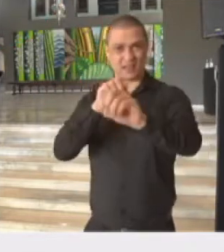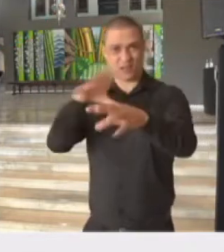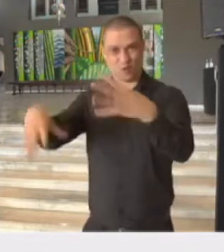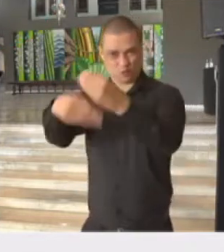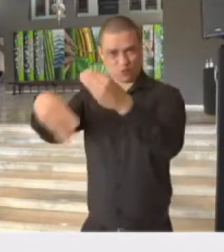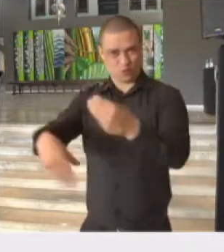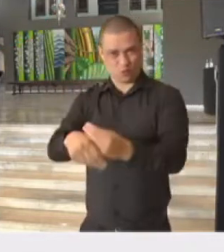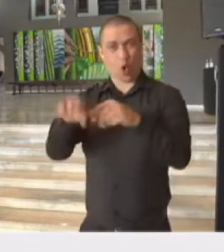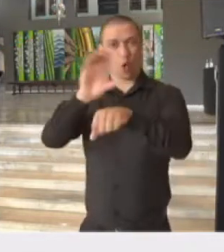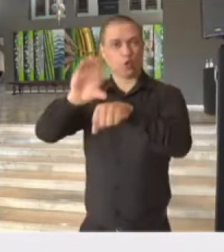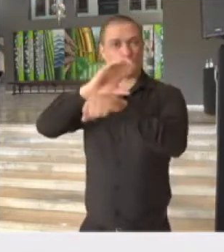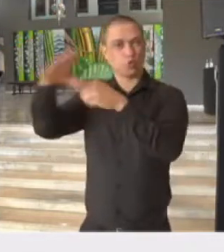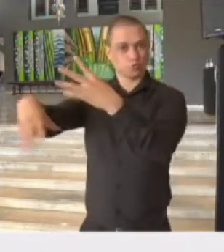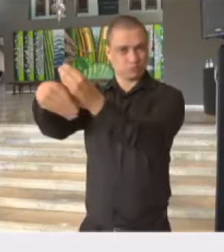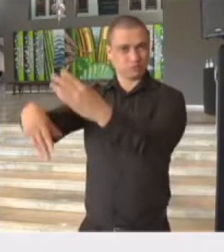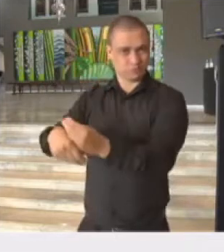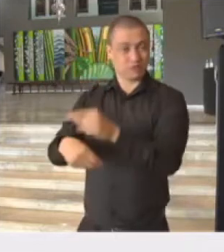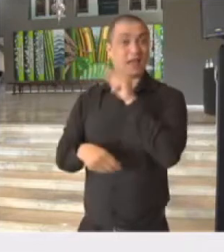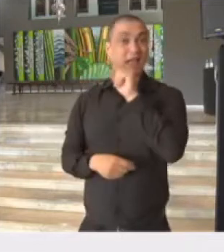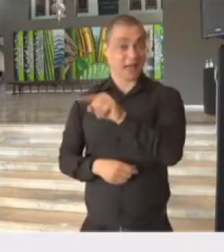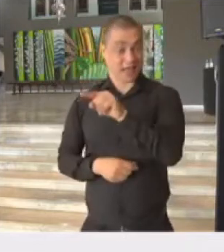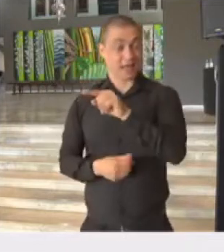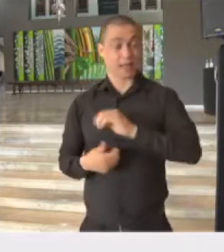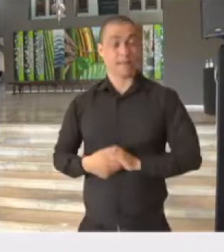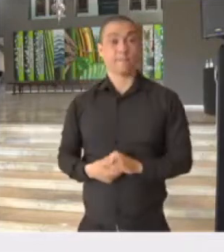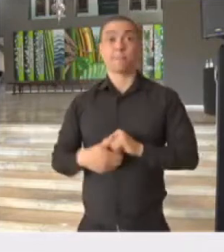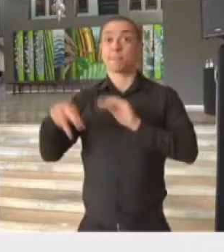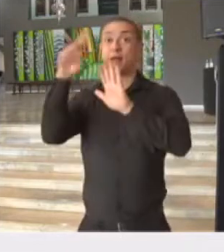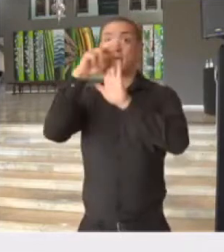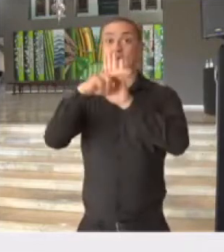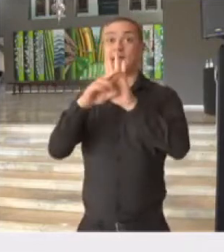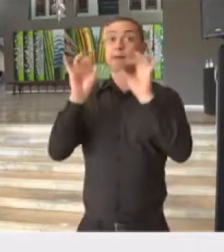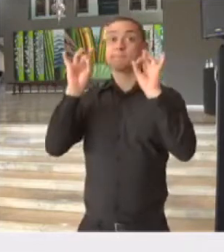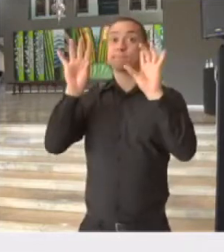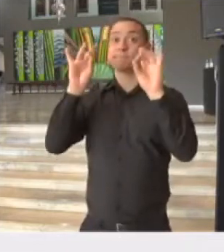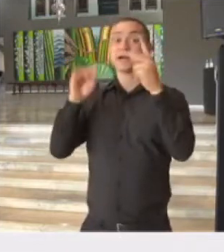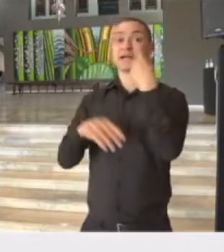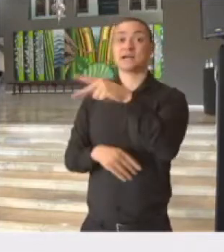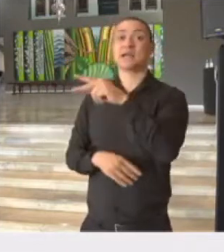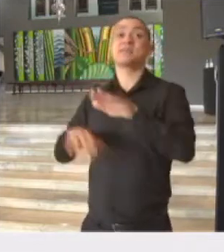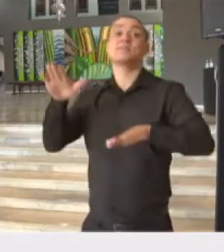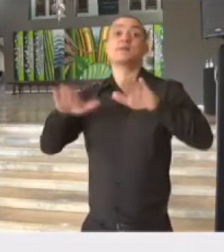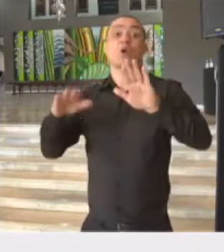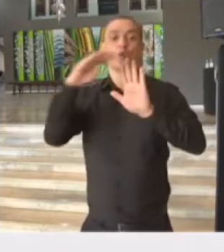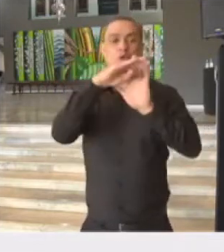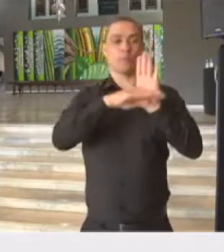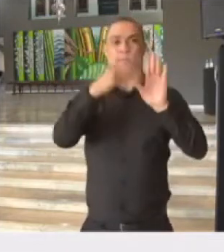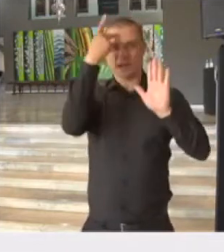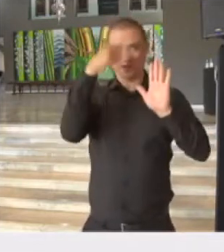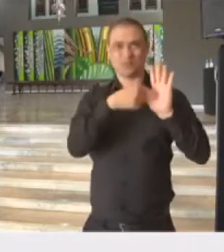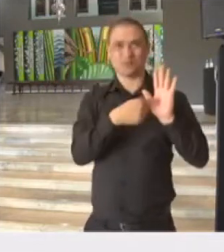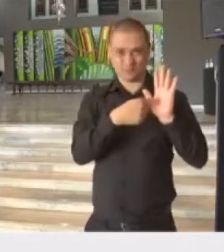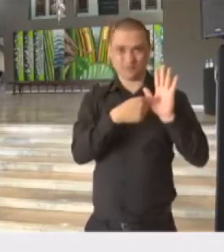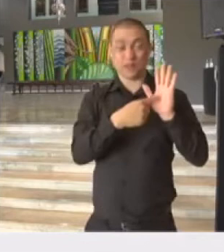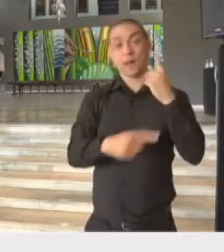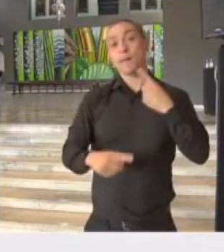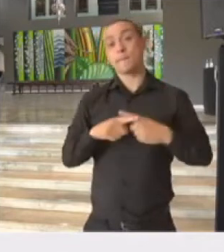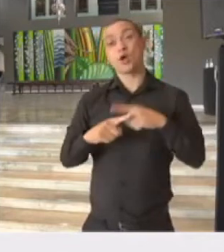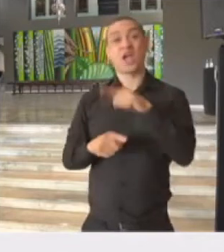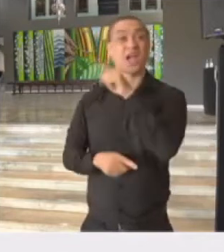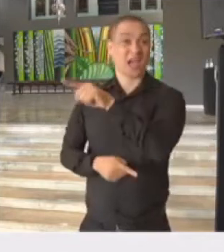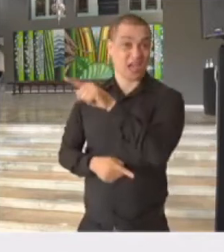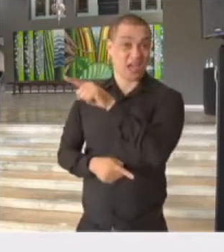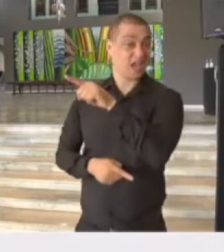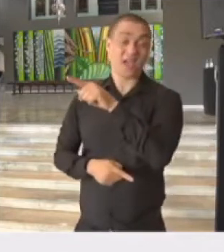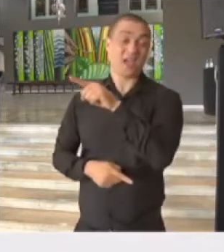apenas um comentário, ela vai ter regras específicas ligadas ao Plano São Paulo, porque eles são